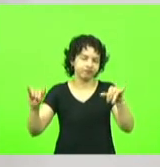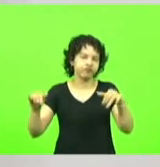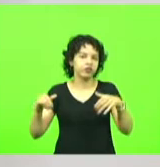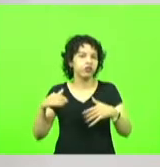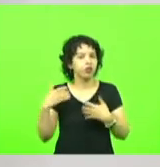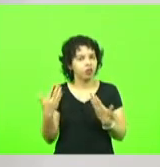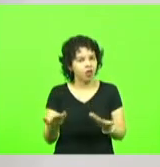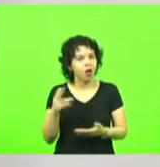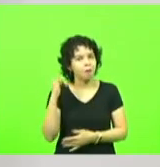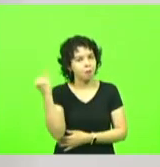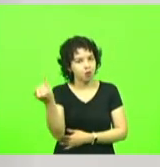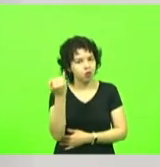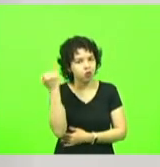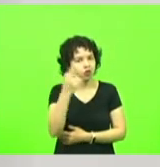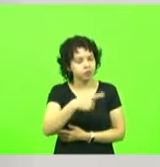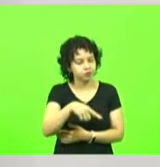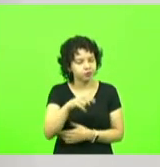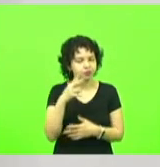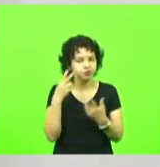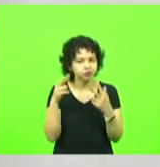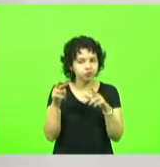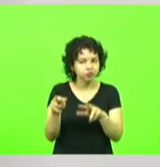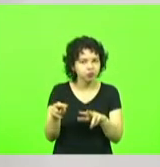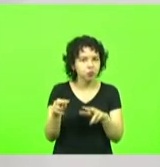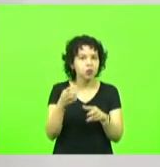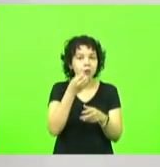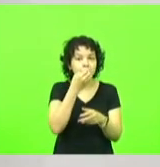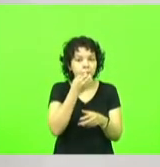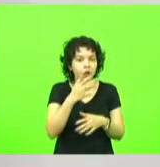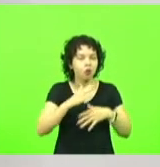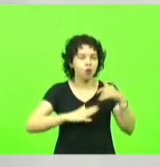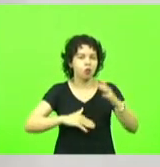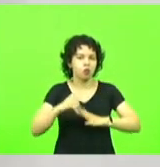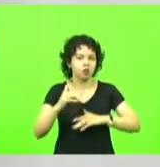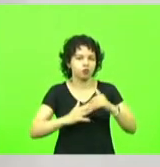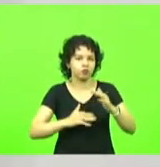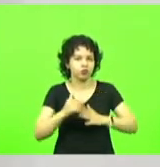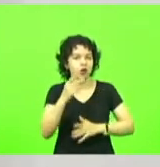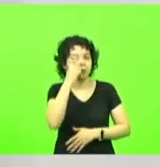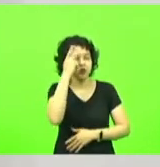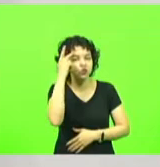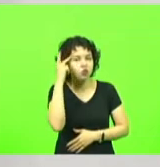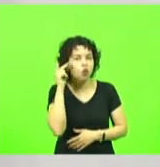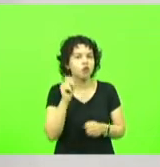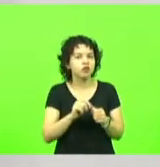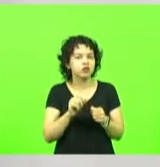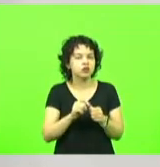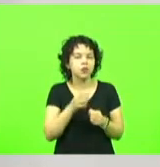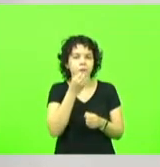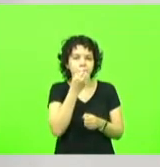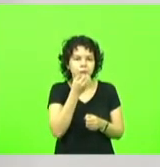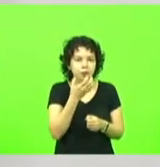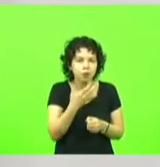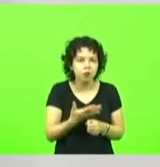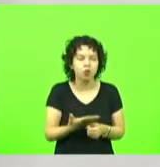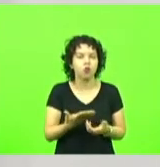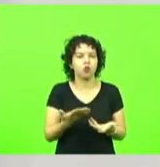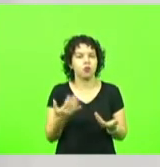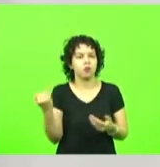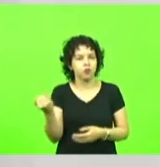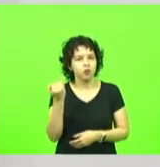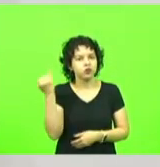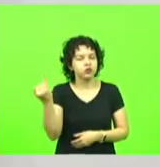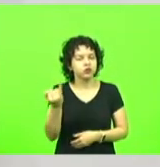importante que a gente olhe as boas ações o que as pessoas fazem de bem a tentativa a tentativa de